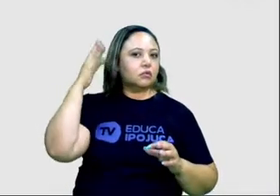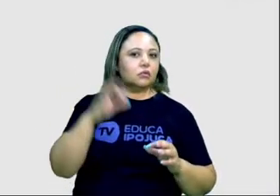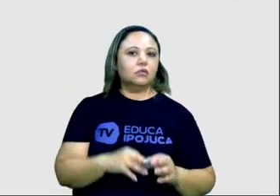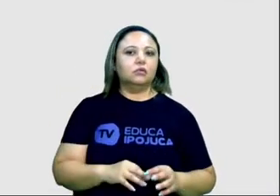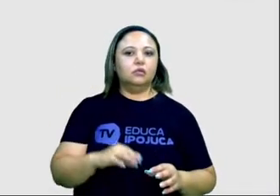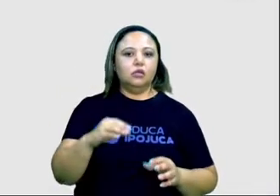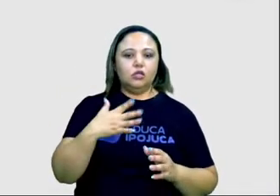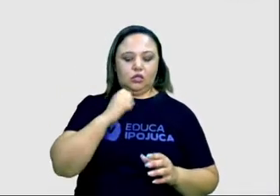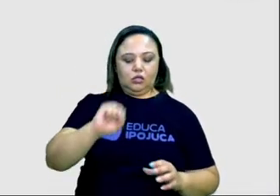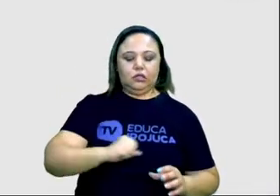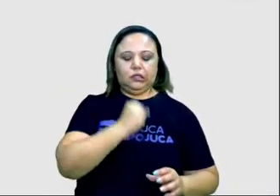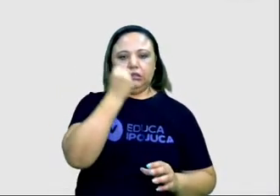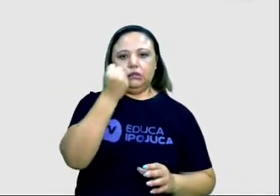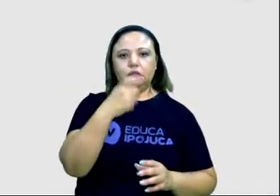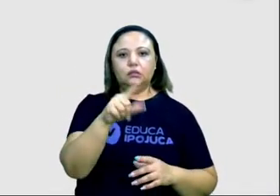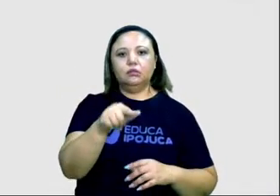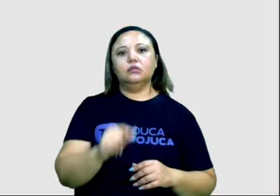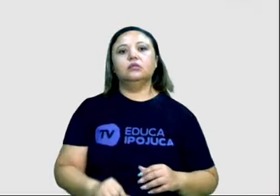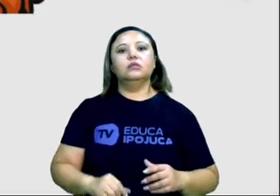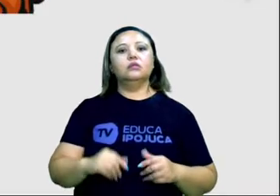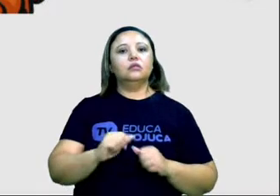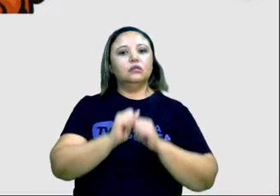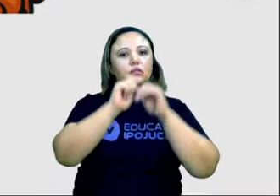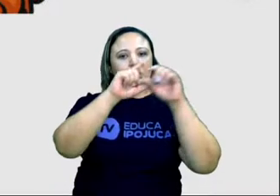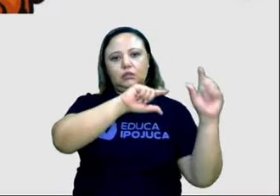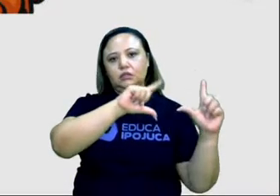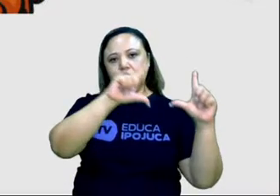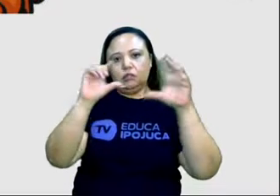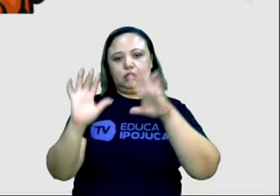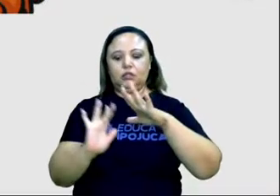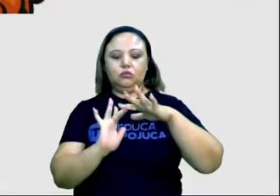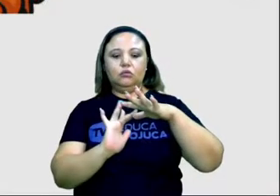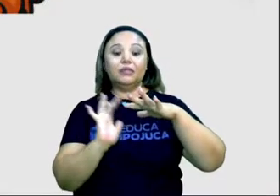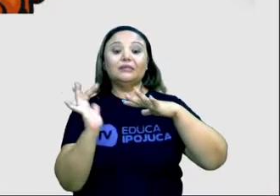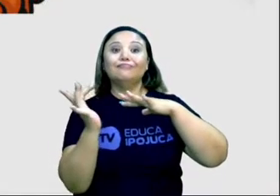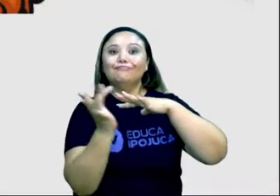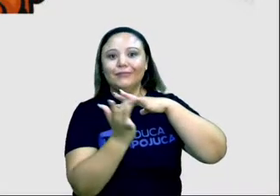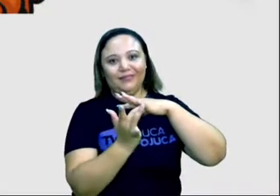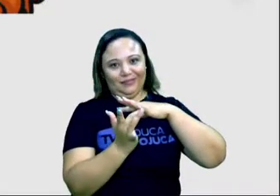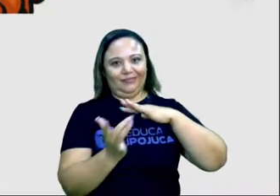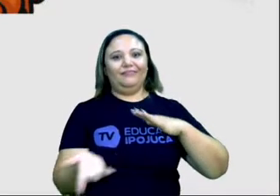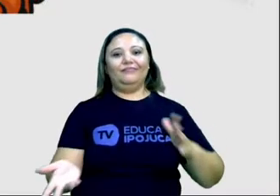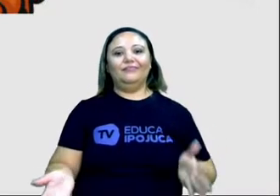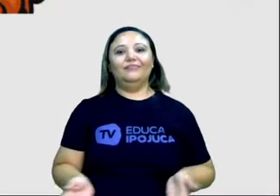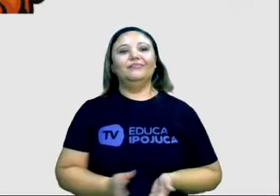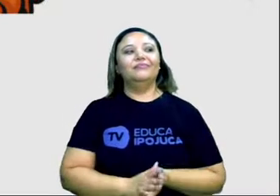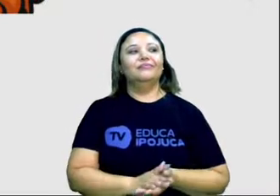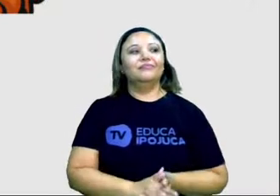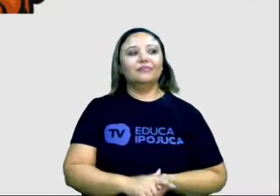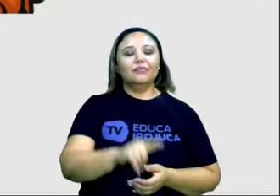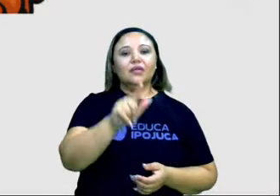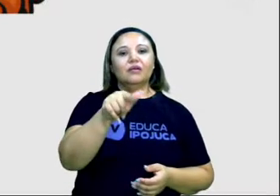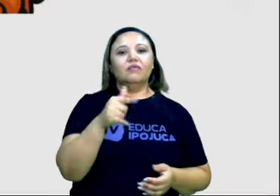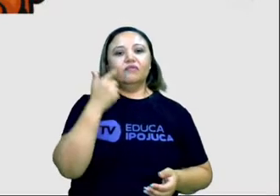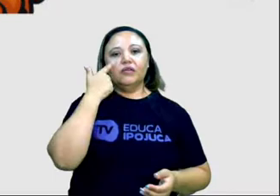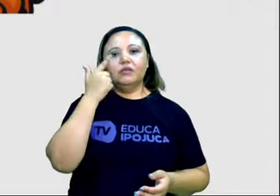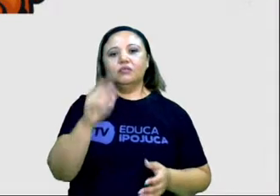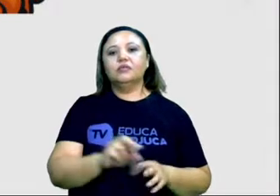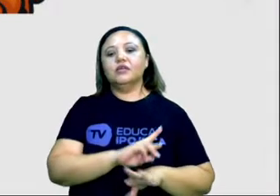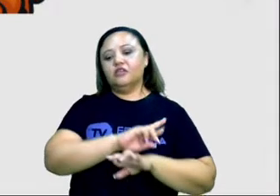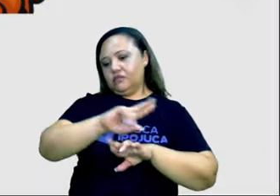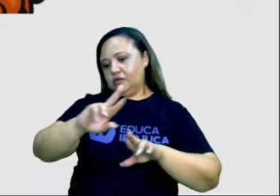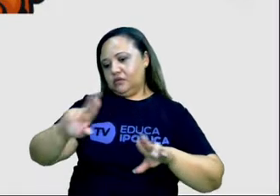antes disso, vamos retomar o nosso desafio. Vimos conceitos e exemplos das variações